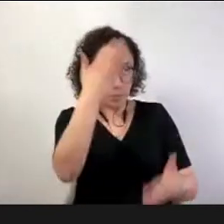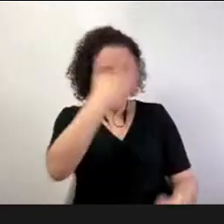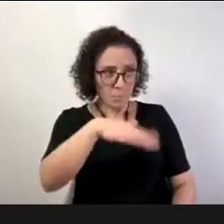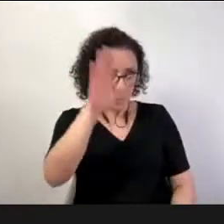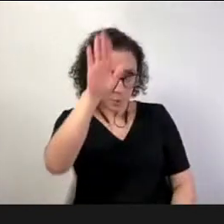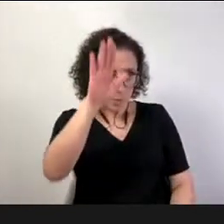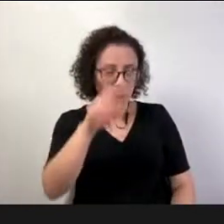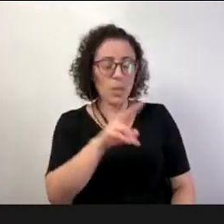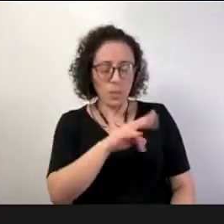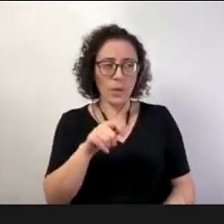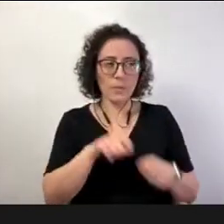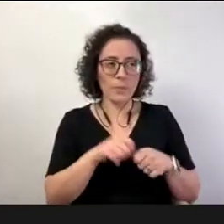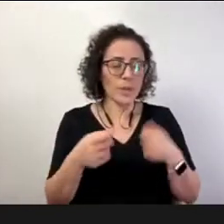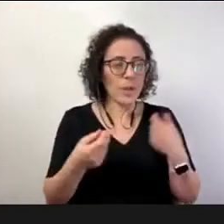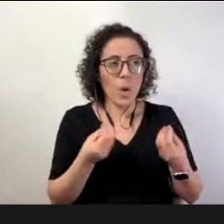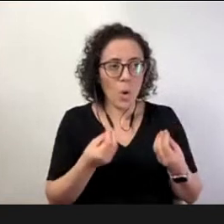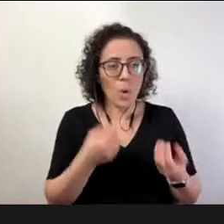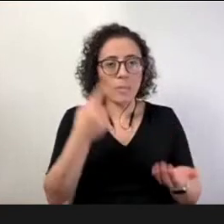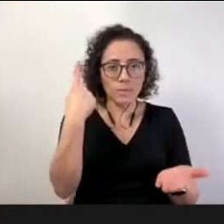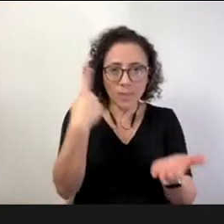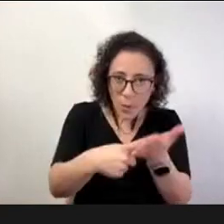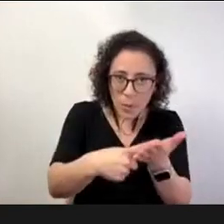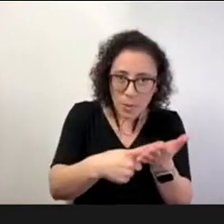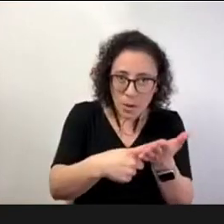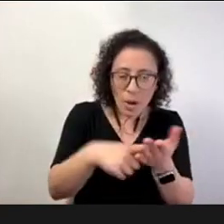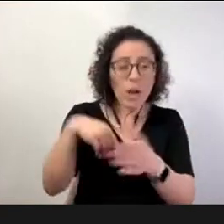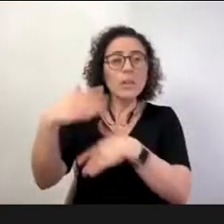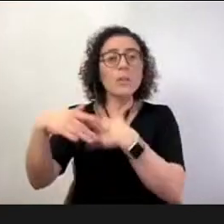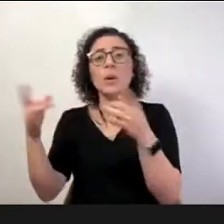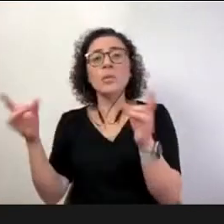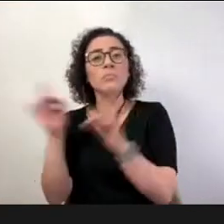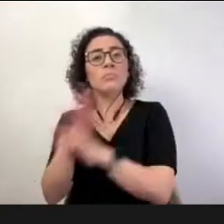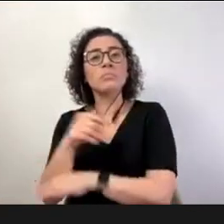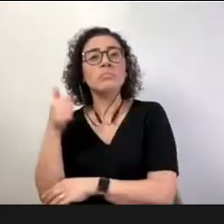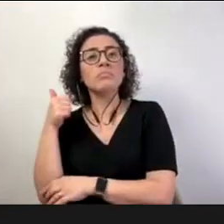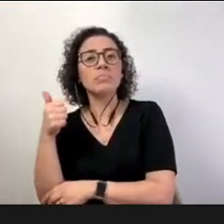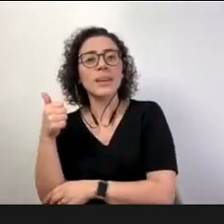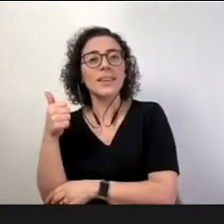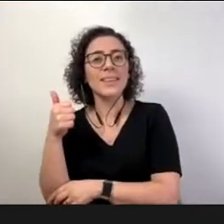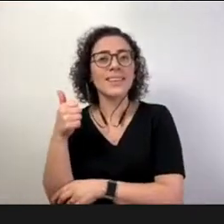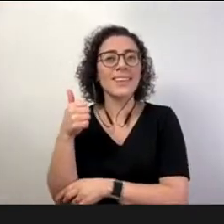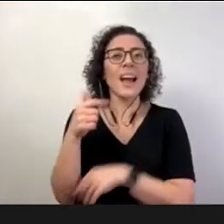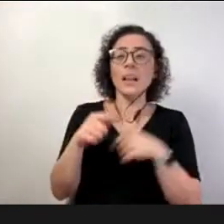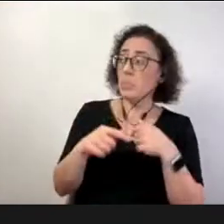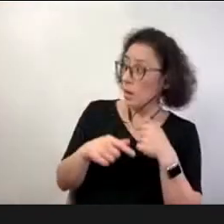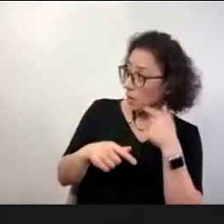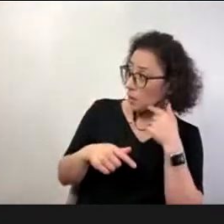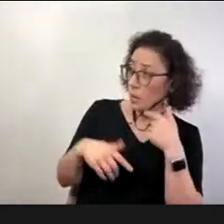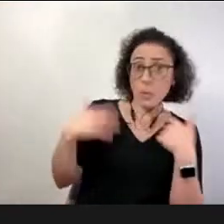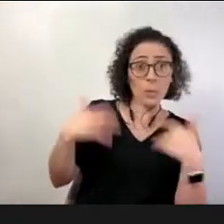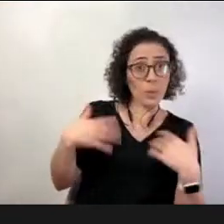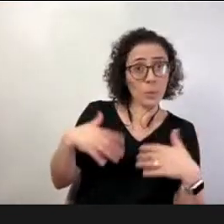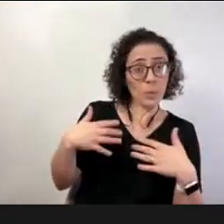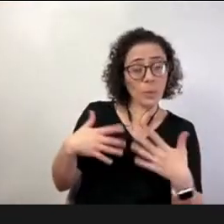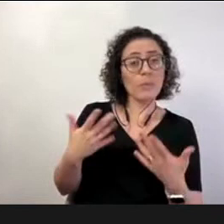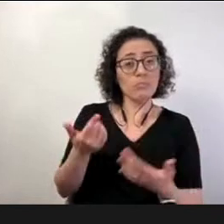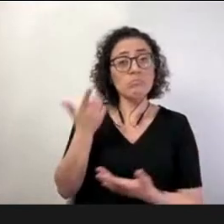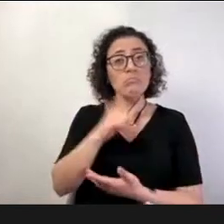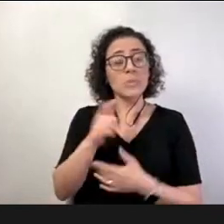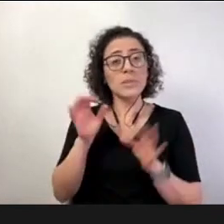cumpre que a gente faz esse acordo coletivo e o outro também que é o mais sutil é a intenção e aí é porque se a gente não